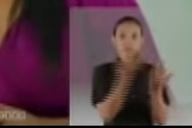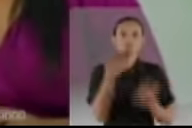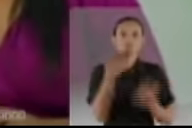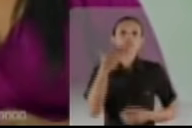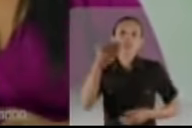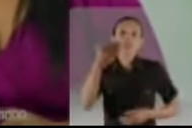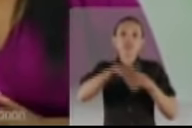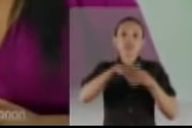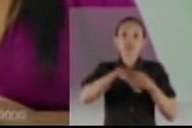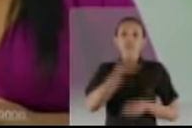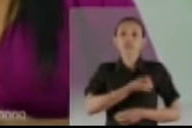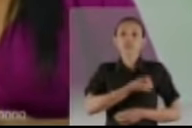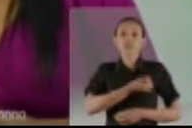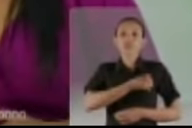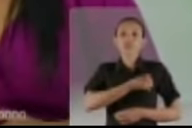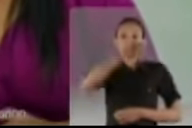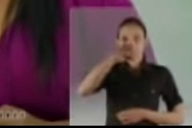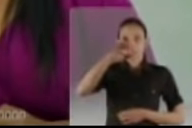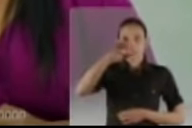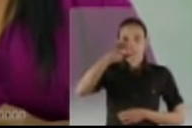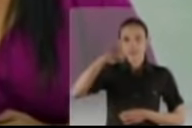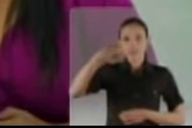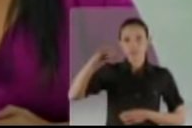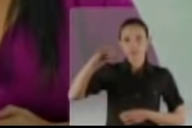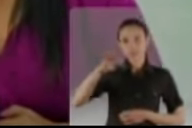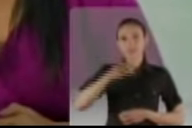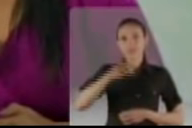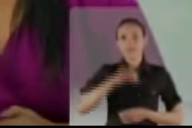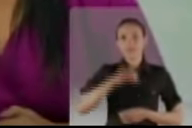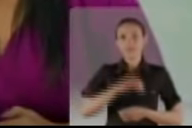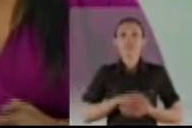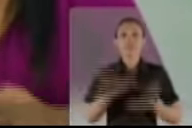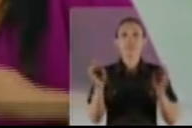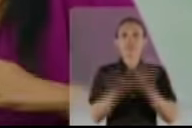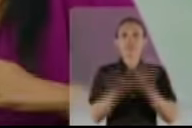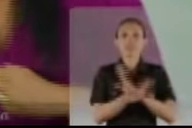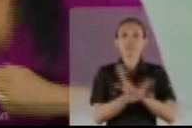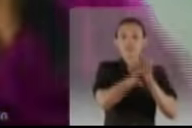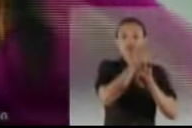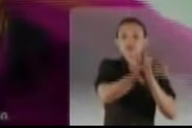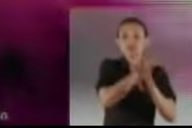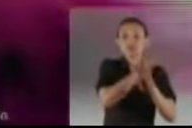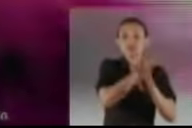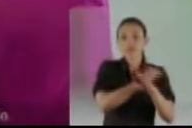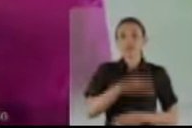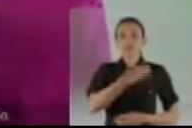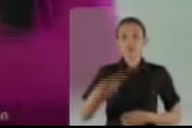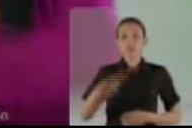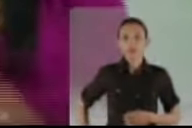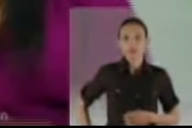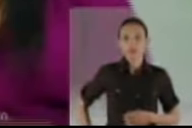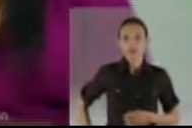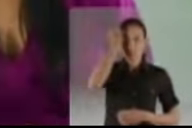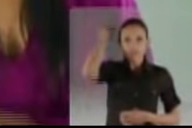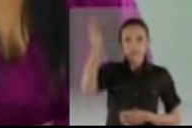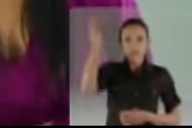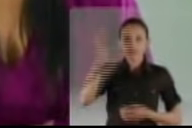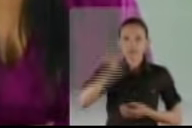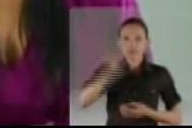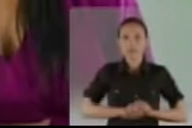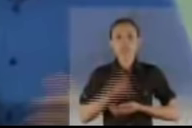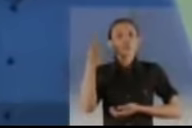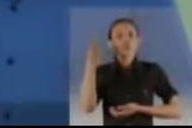Família, peço seu voto. Meu número é 9000-900. Um gancho e um cruzado na corrupção. Governador